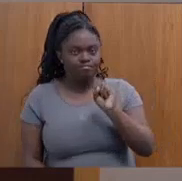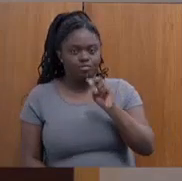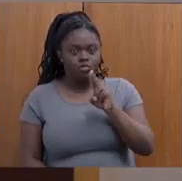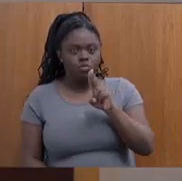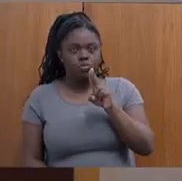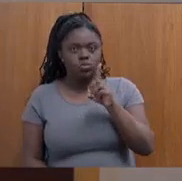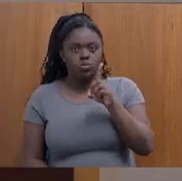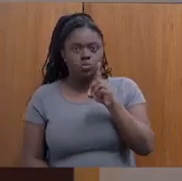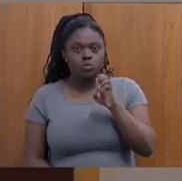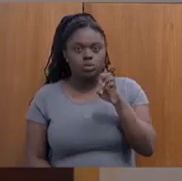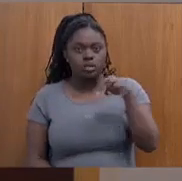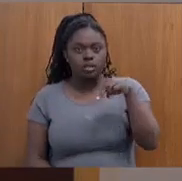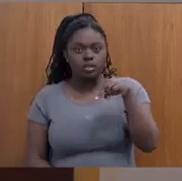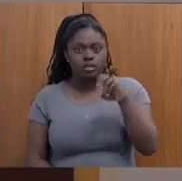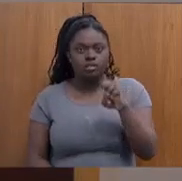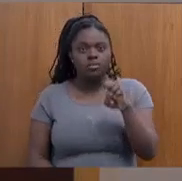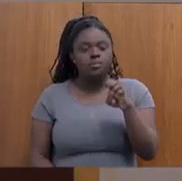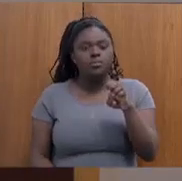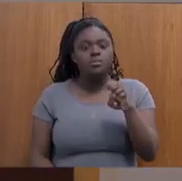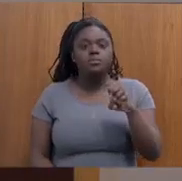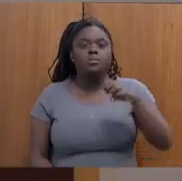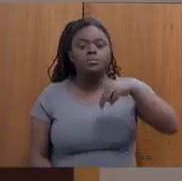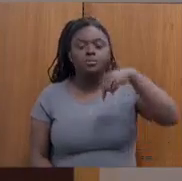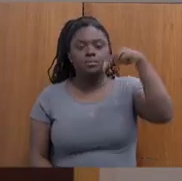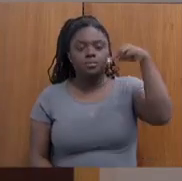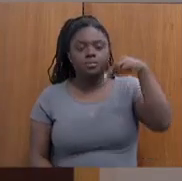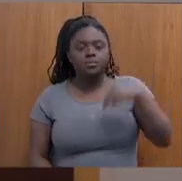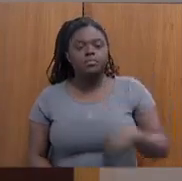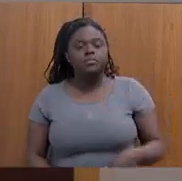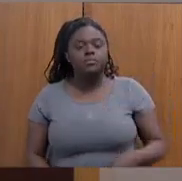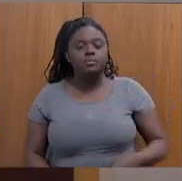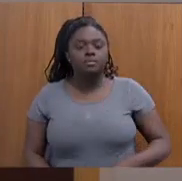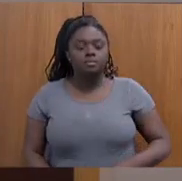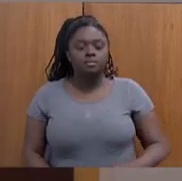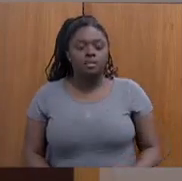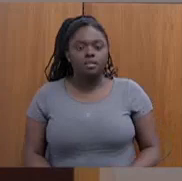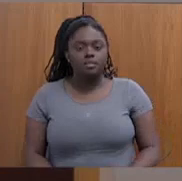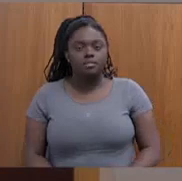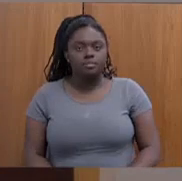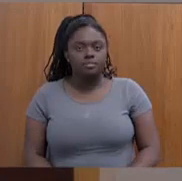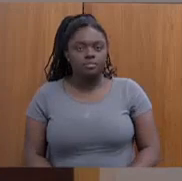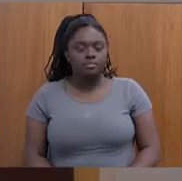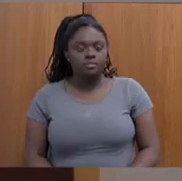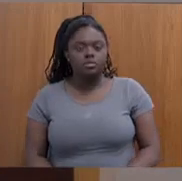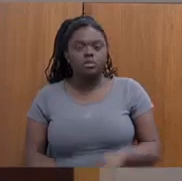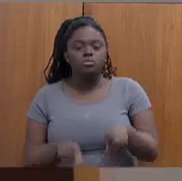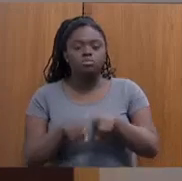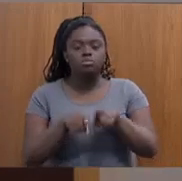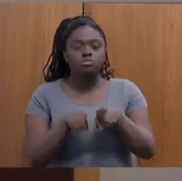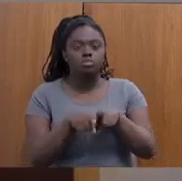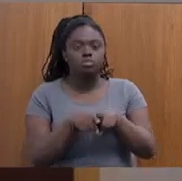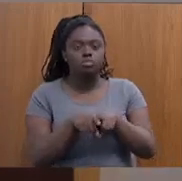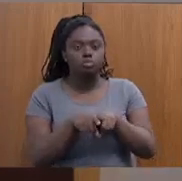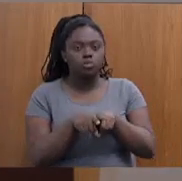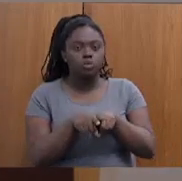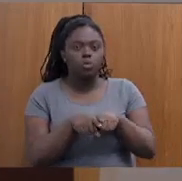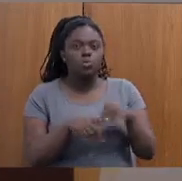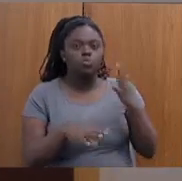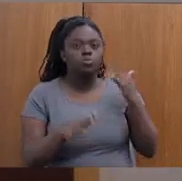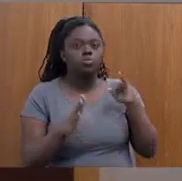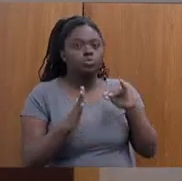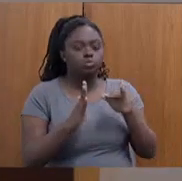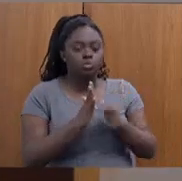Akitonha, que eu vou conversar com ela. Sobre as outras questões, todas as questões que o senhor colocou podem ter